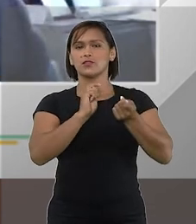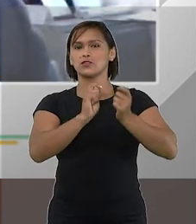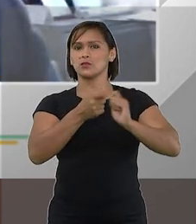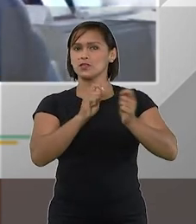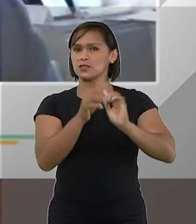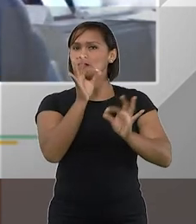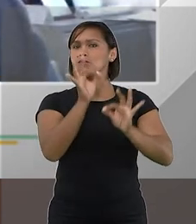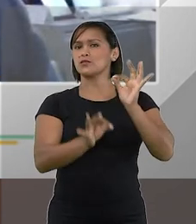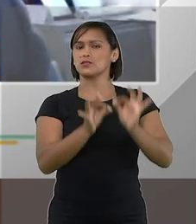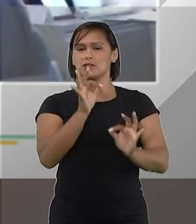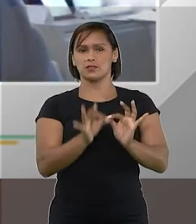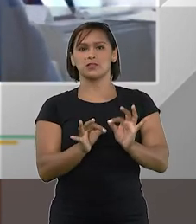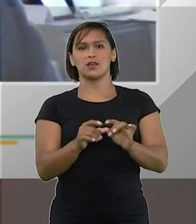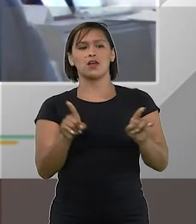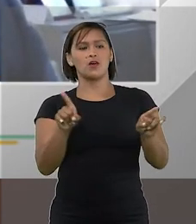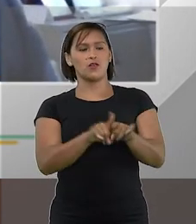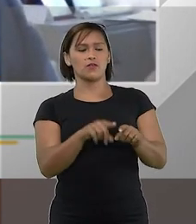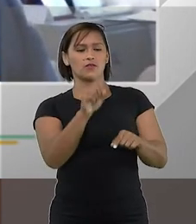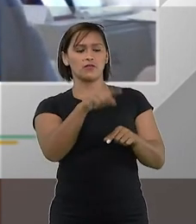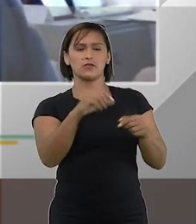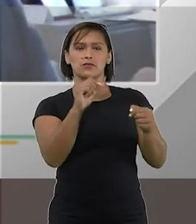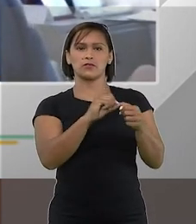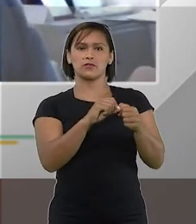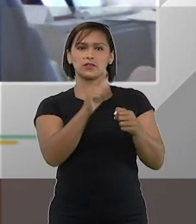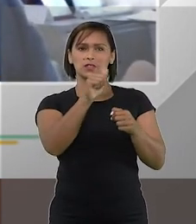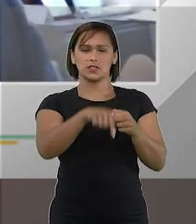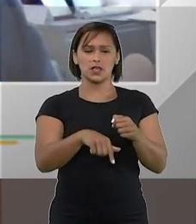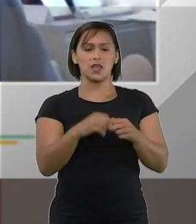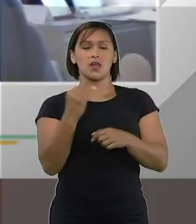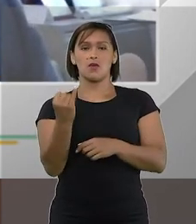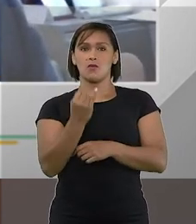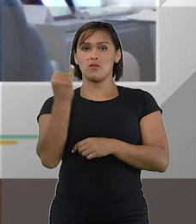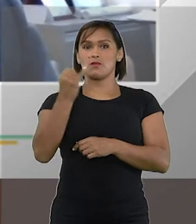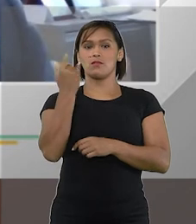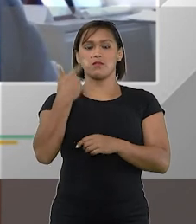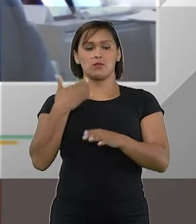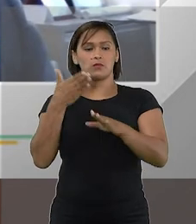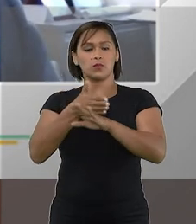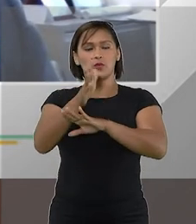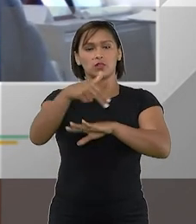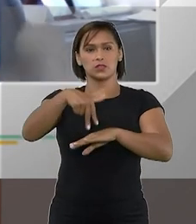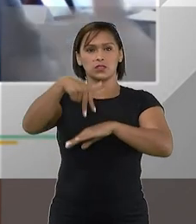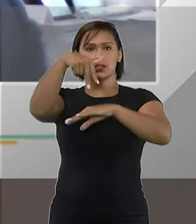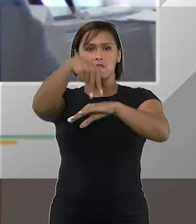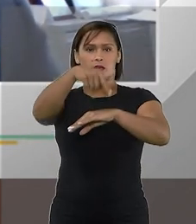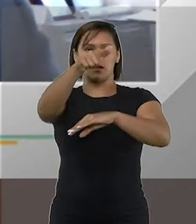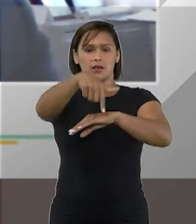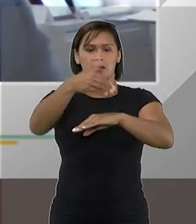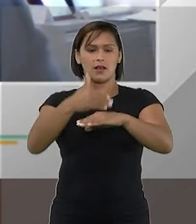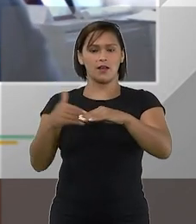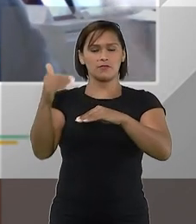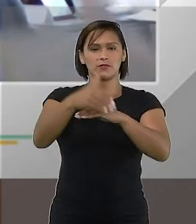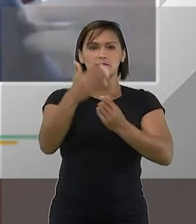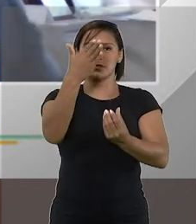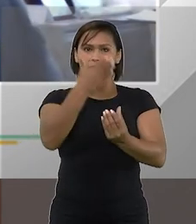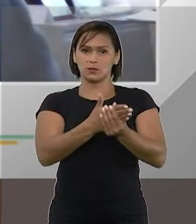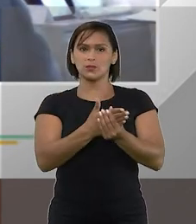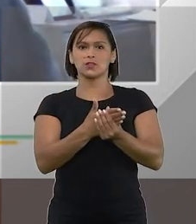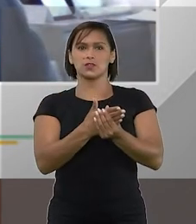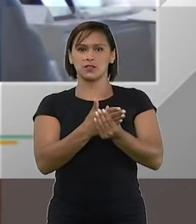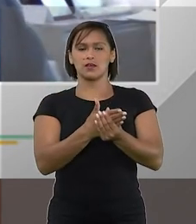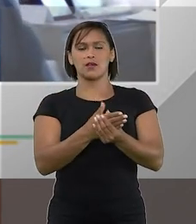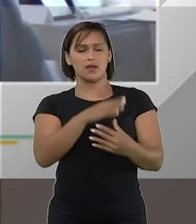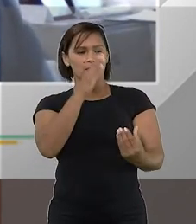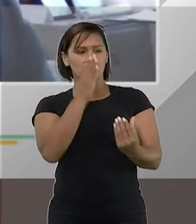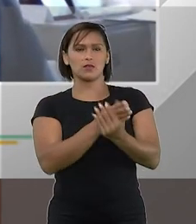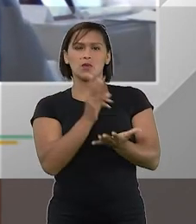administrador judicial fazendo com que ele seja um agente otimizador deste processo fazendo com